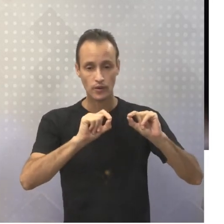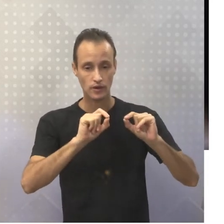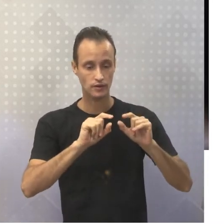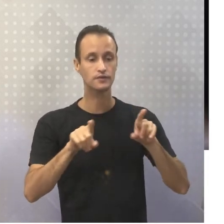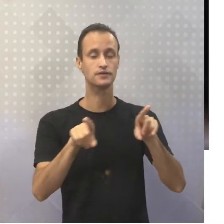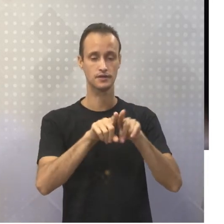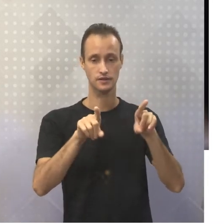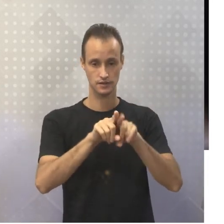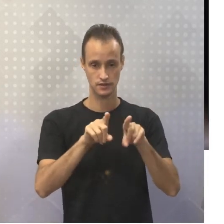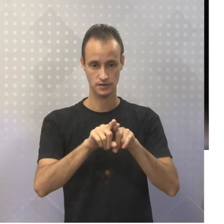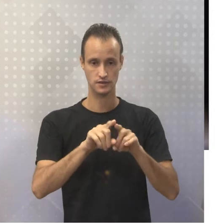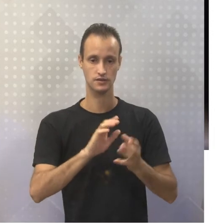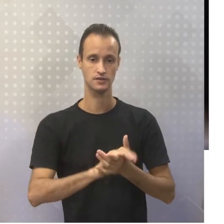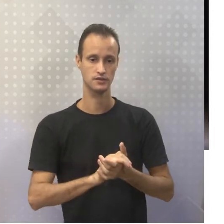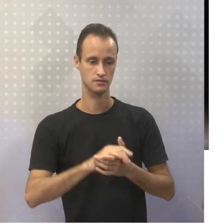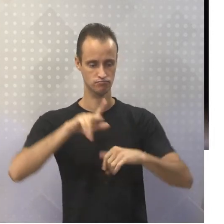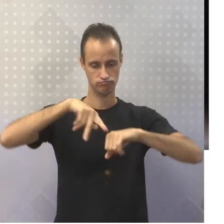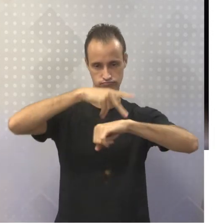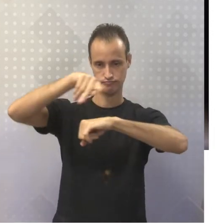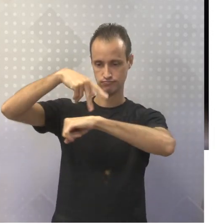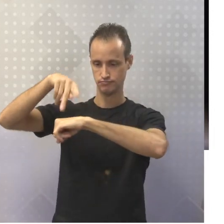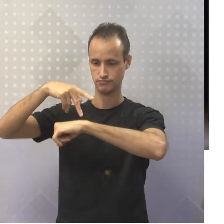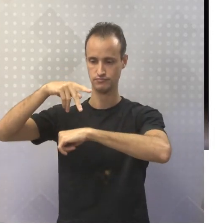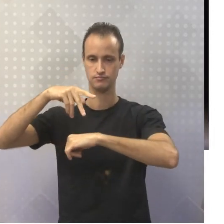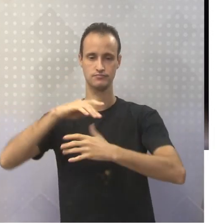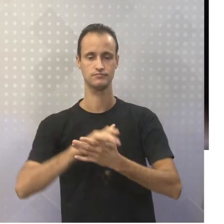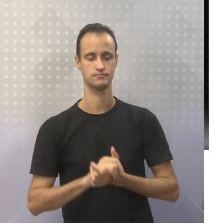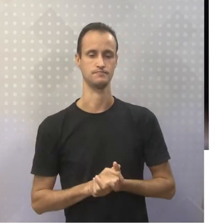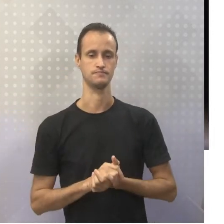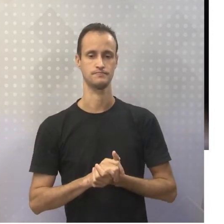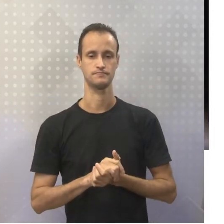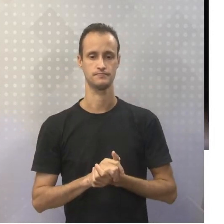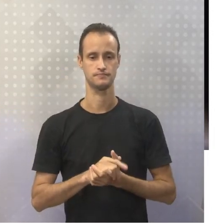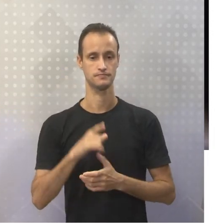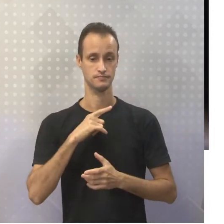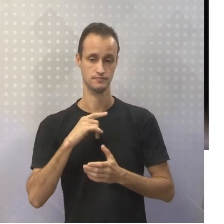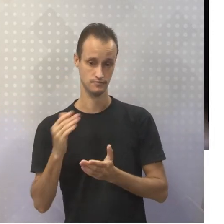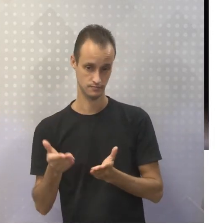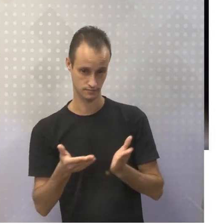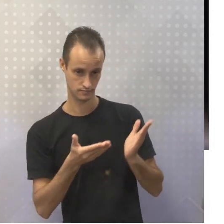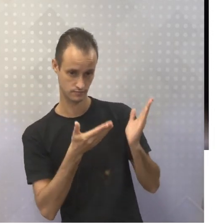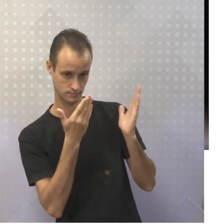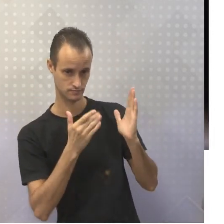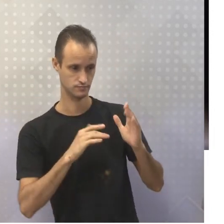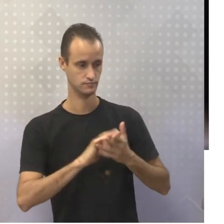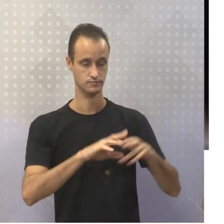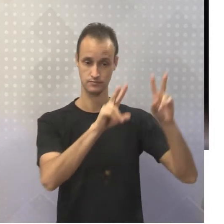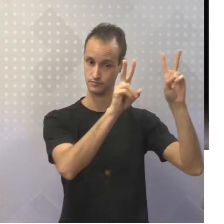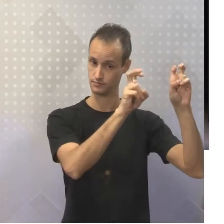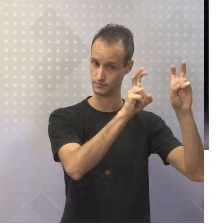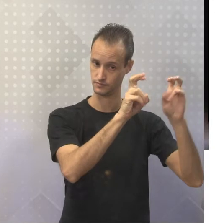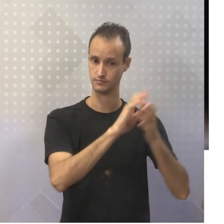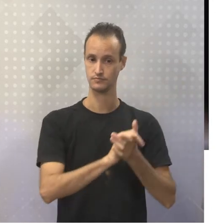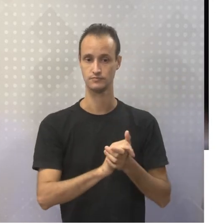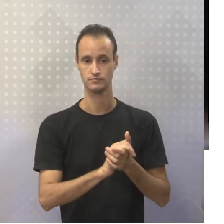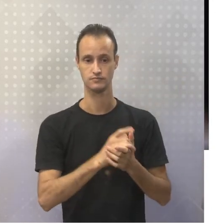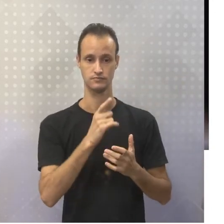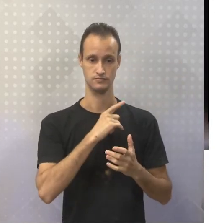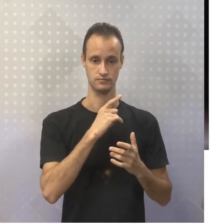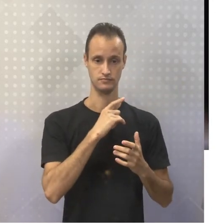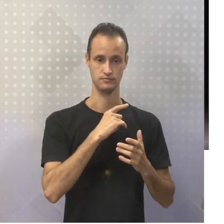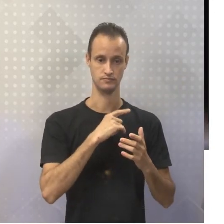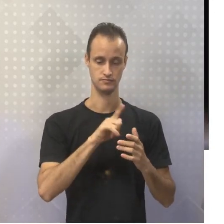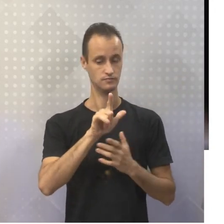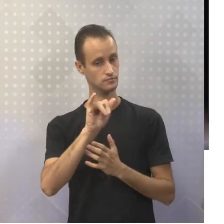aqui do país, né? Nacional. Então, a gente tem aqui a manchete, temos aqui a